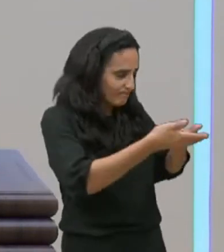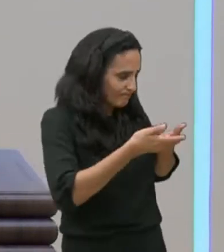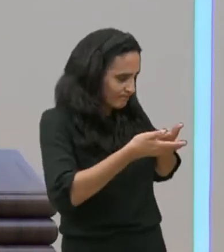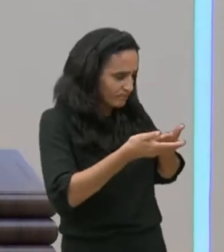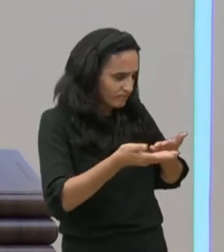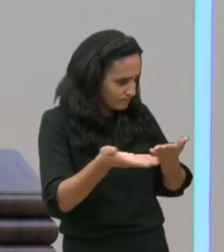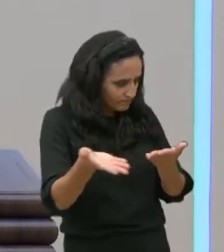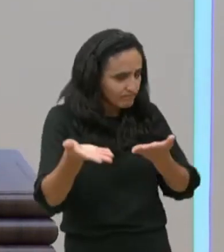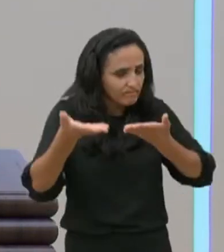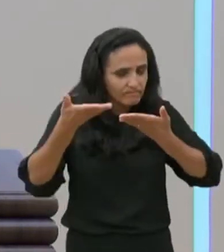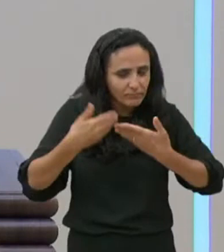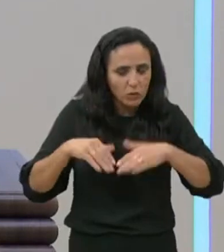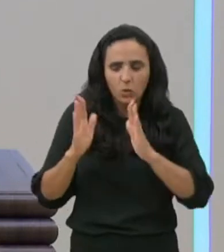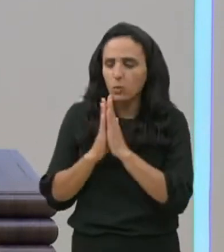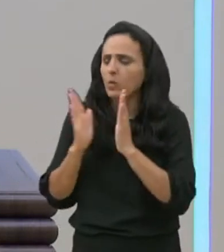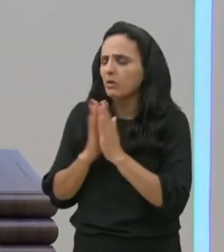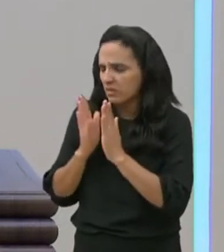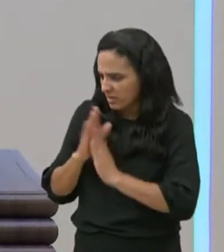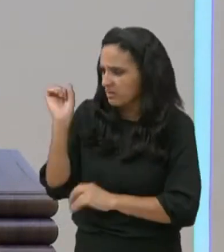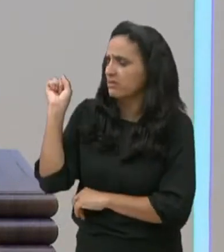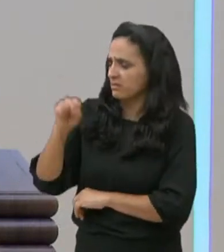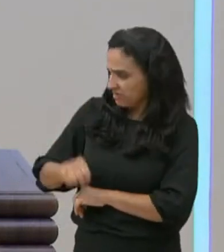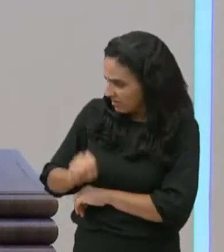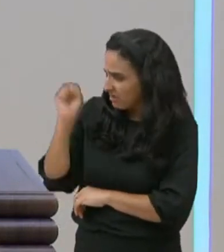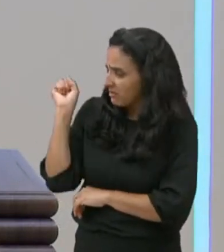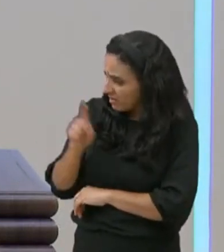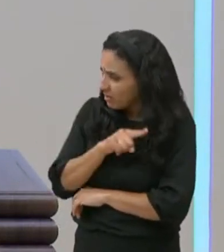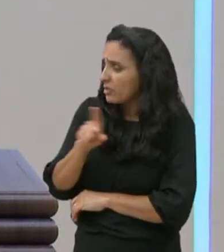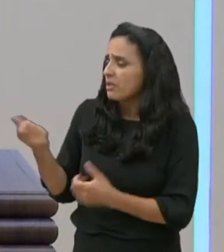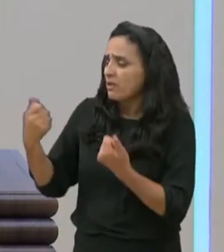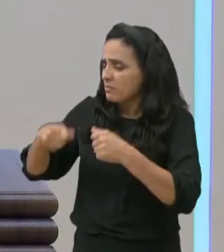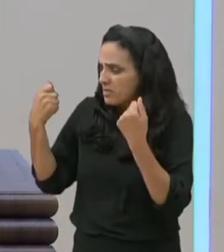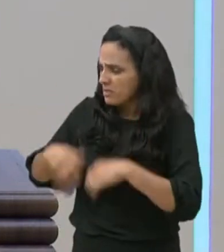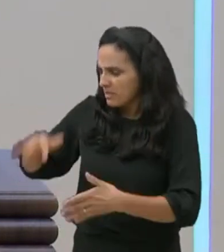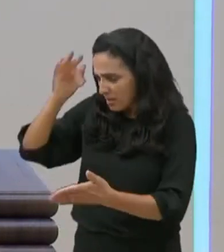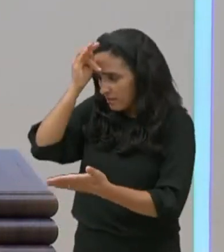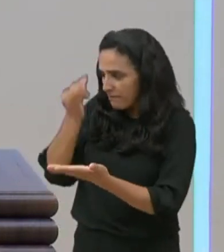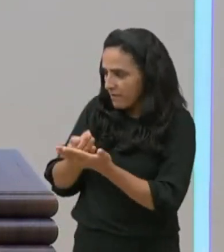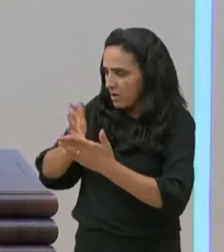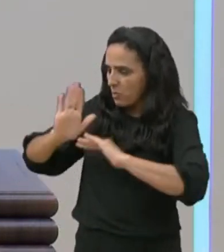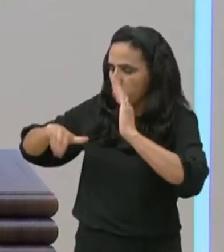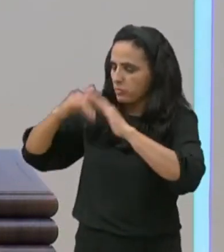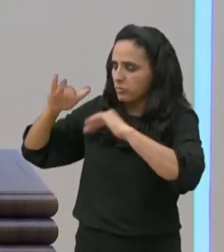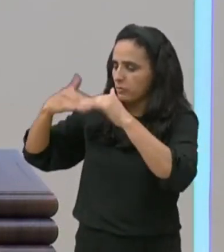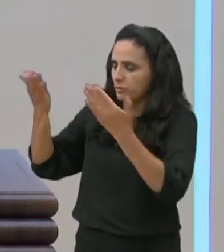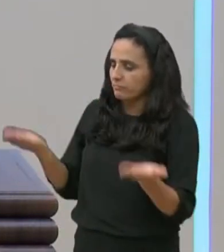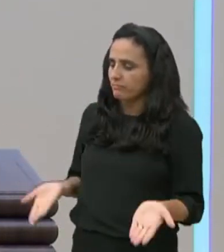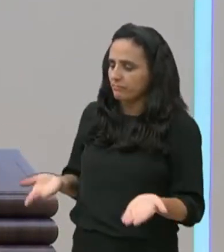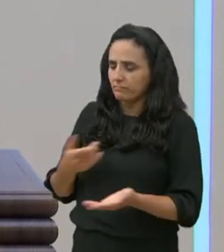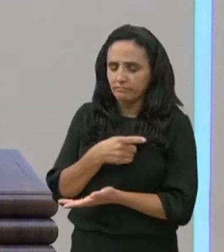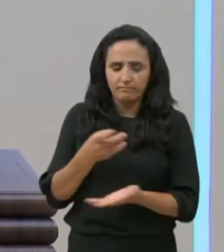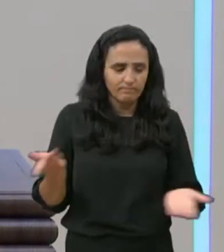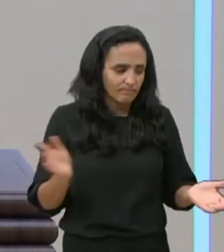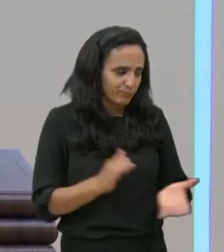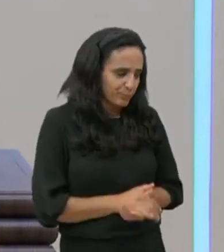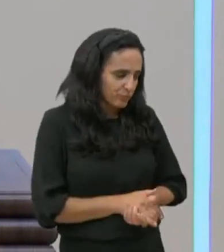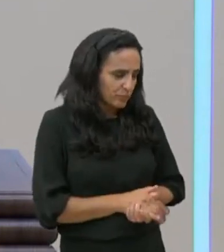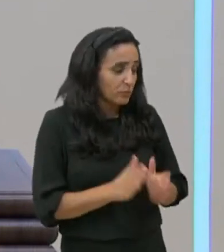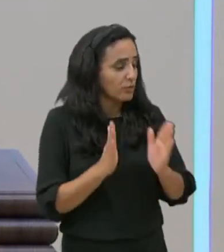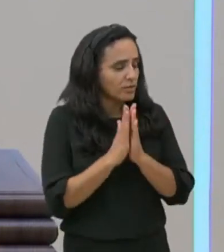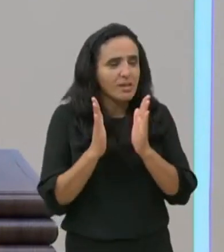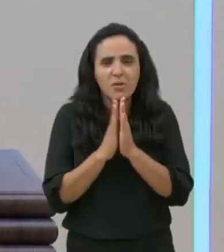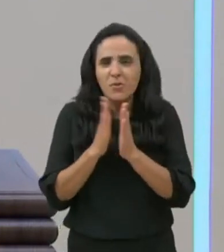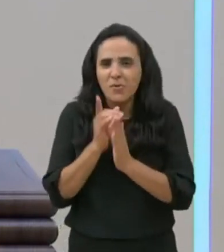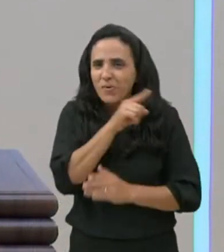isto mesmo, orar, sim, querido, orar para Jesus, aumentar a sua fé, isto, você ora para